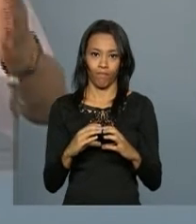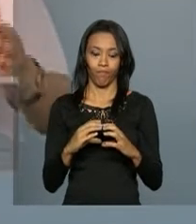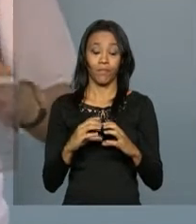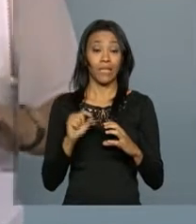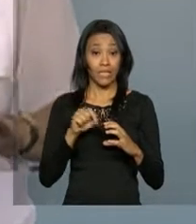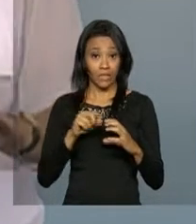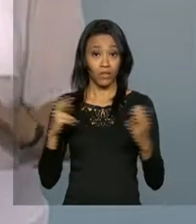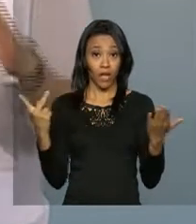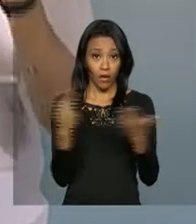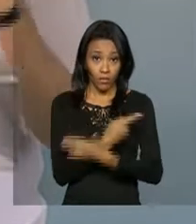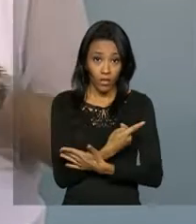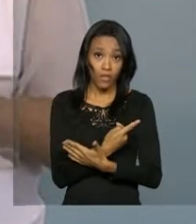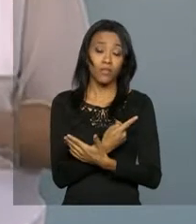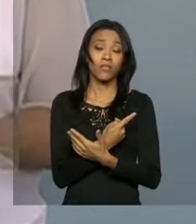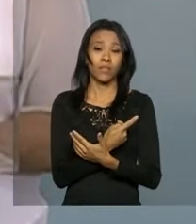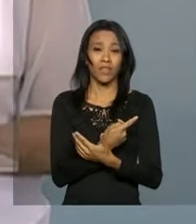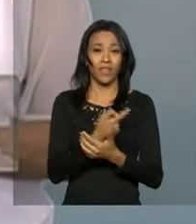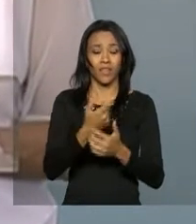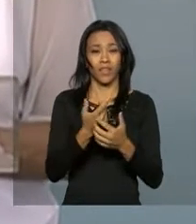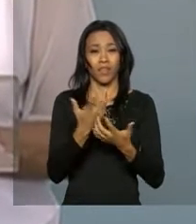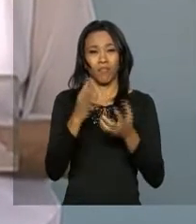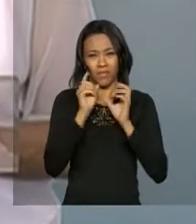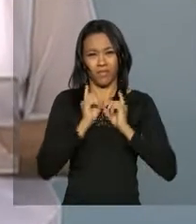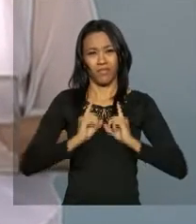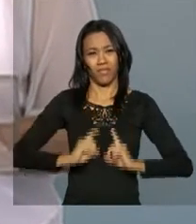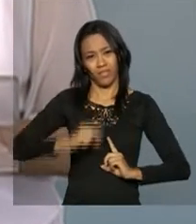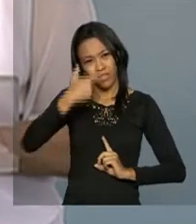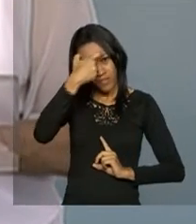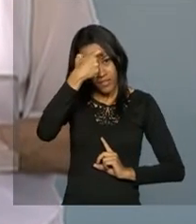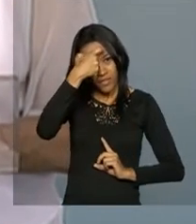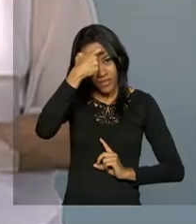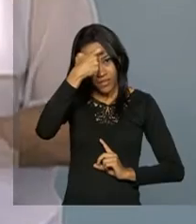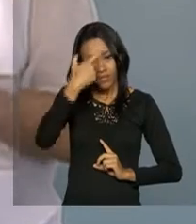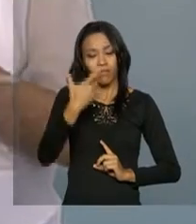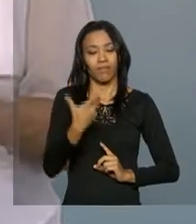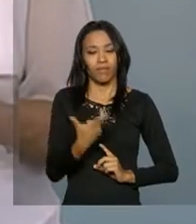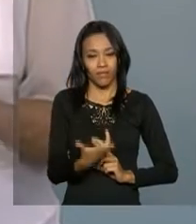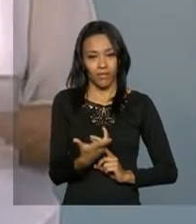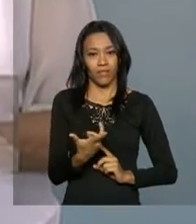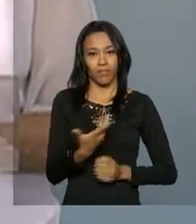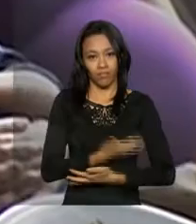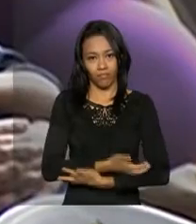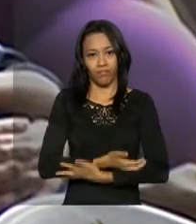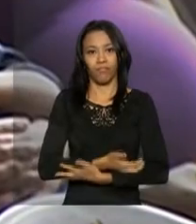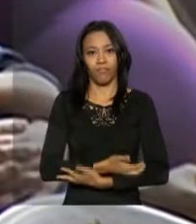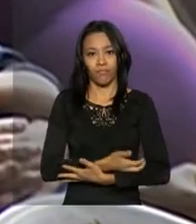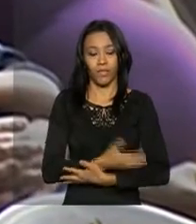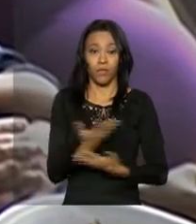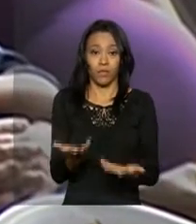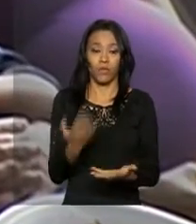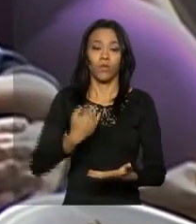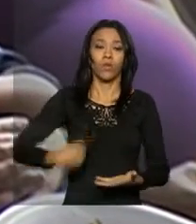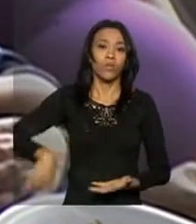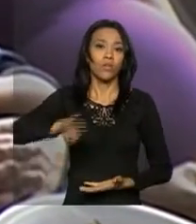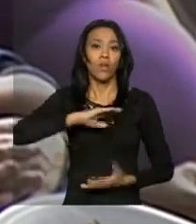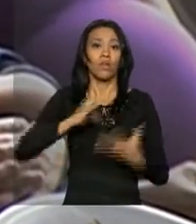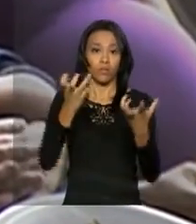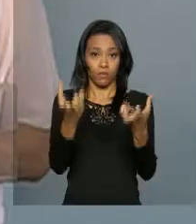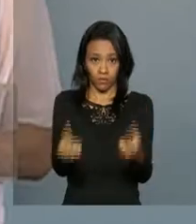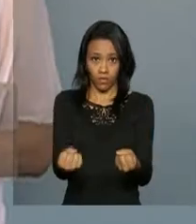provocando uma grave lesão neurológica na criança. Nós vamos